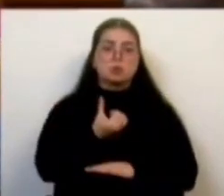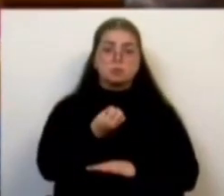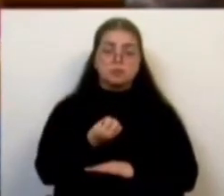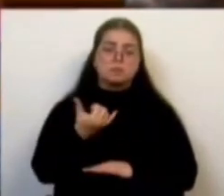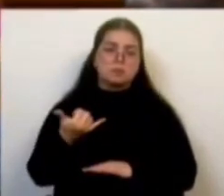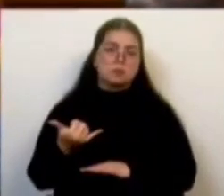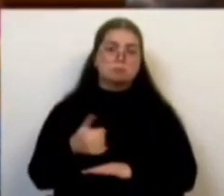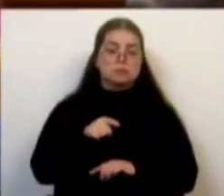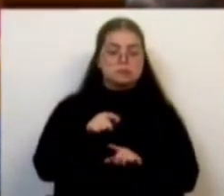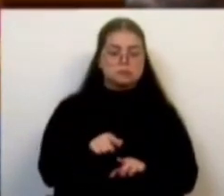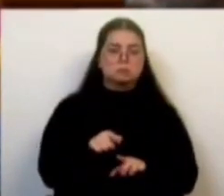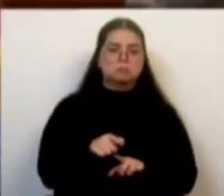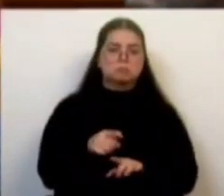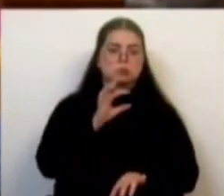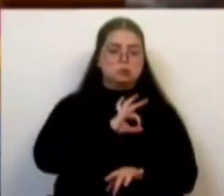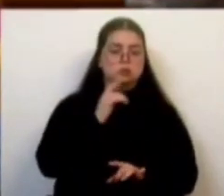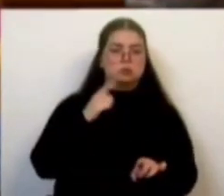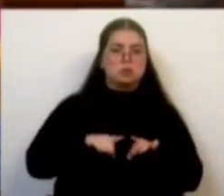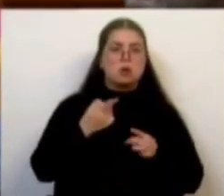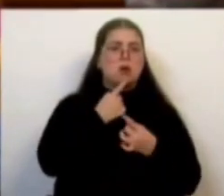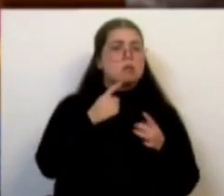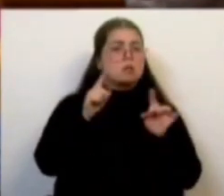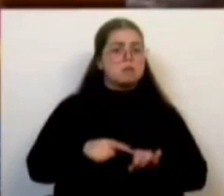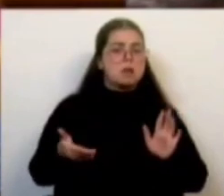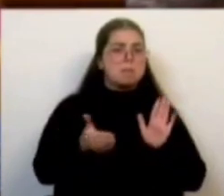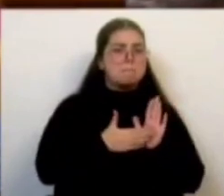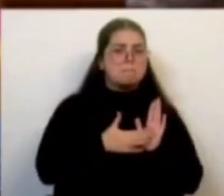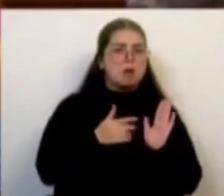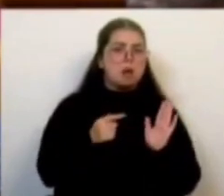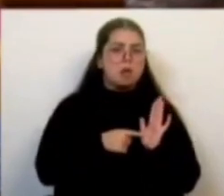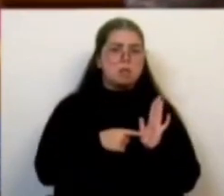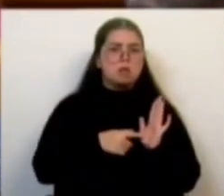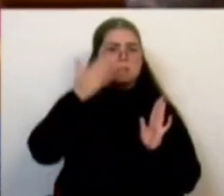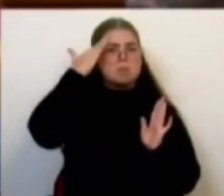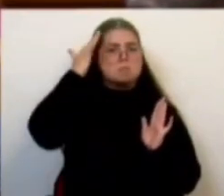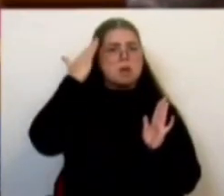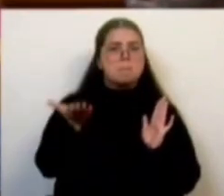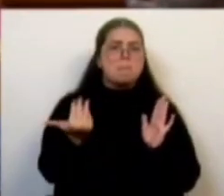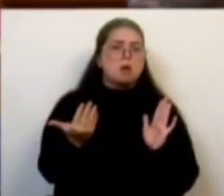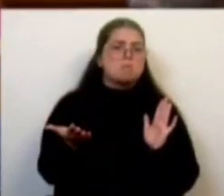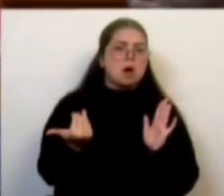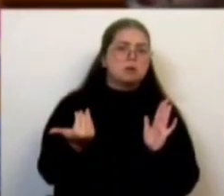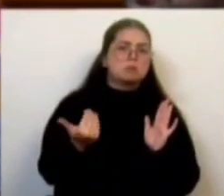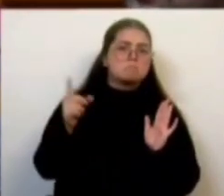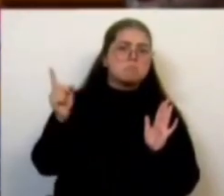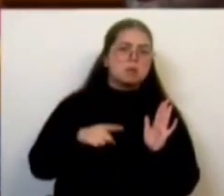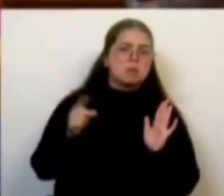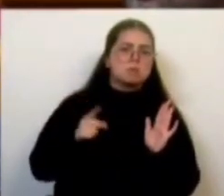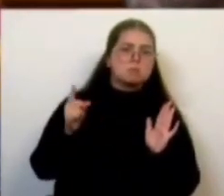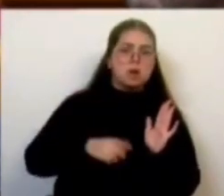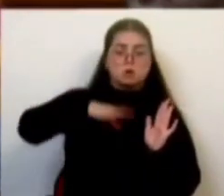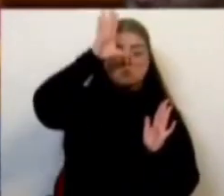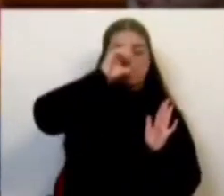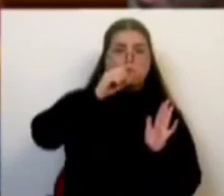senhores deputados, mais uma vez é comprovada a total incapacidade dos sucessivos governos socialistas para